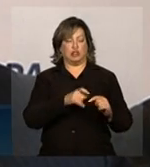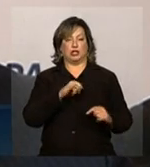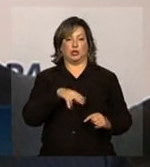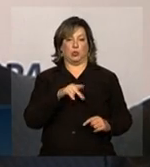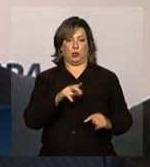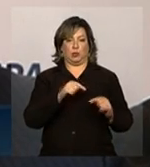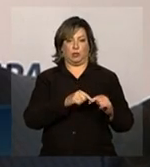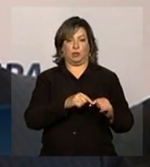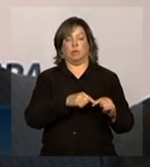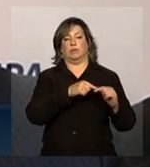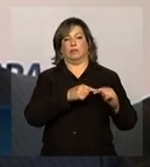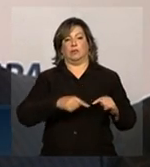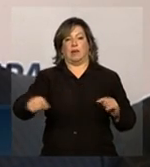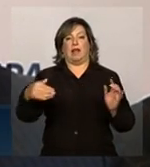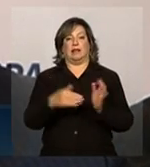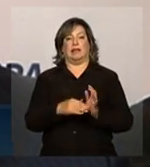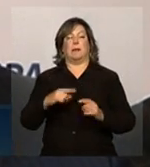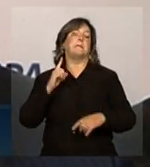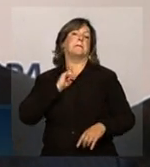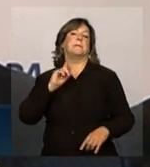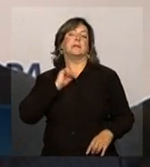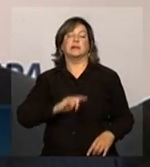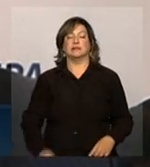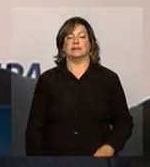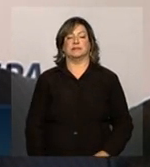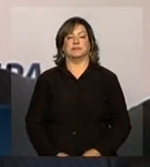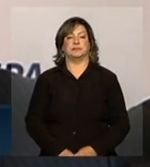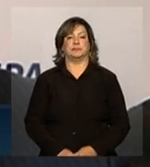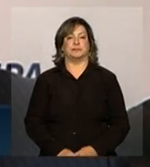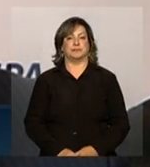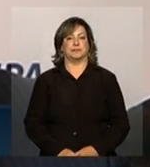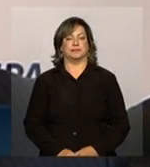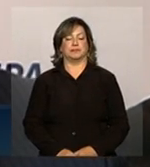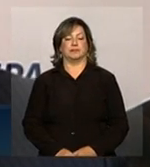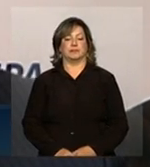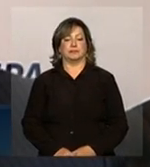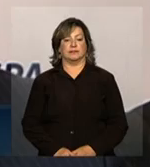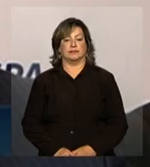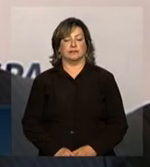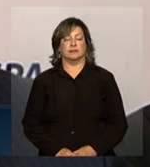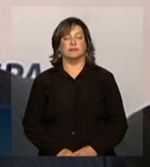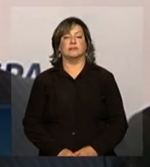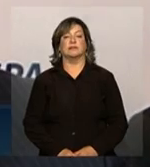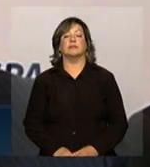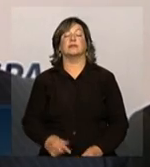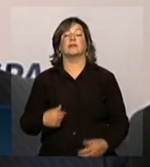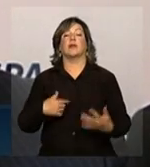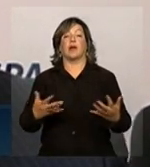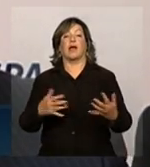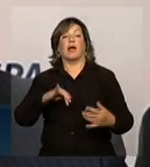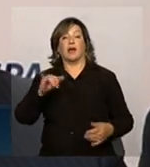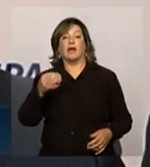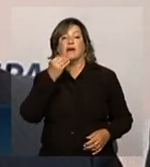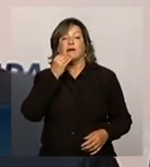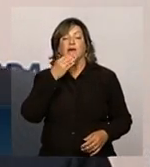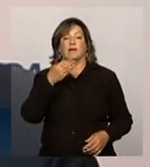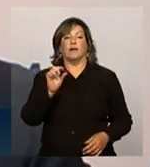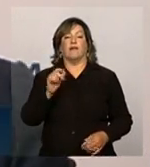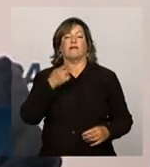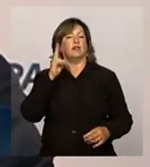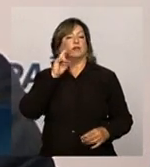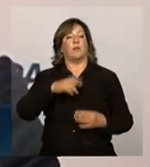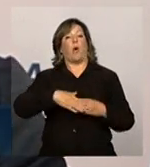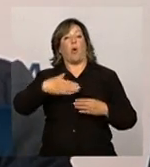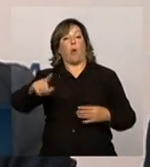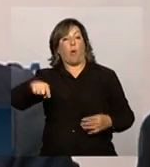subestação de Estreito, em Minas Gerais. É o Wagner, de novo. Eu queria aproveitar a oportunidade para falar das próximas